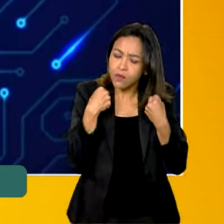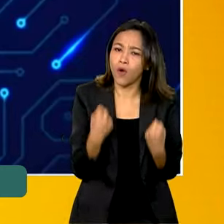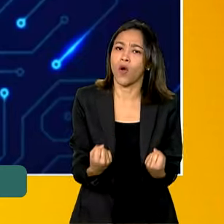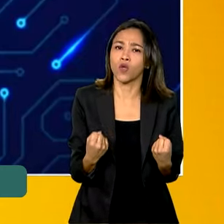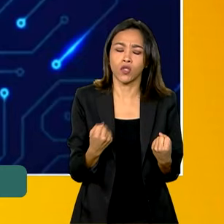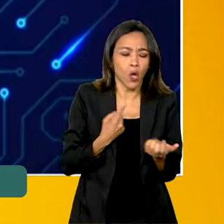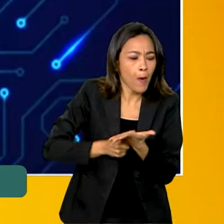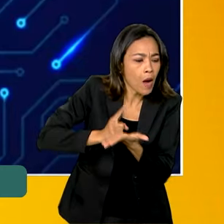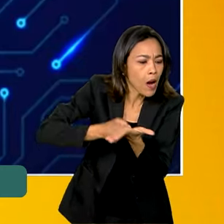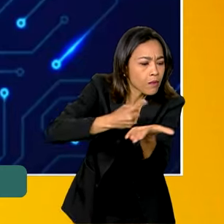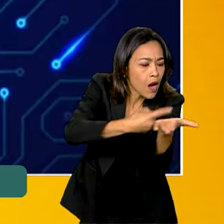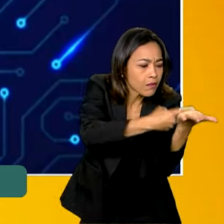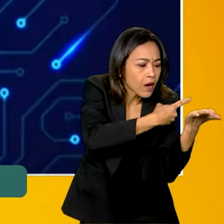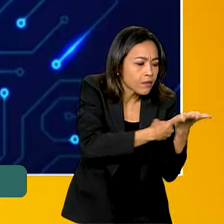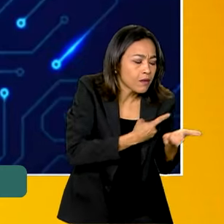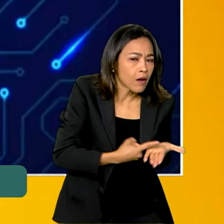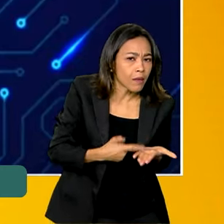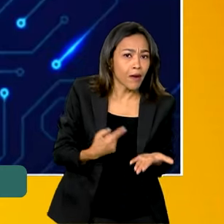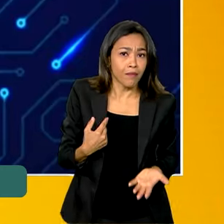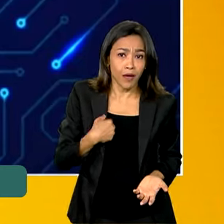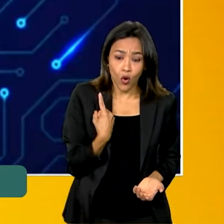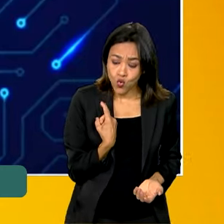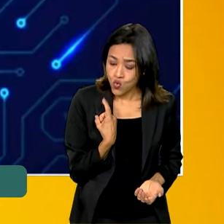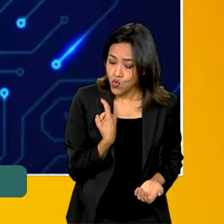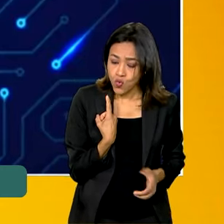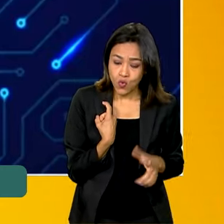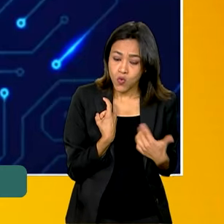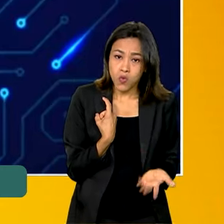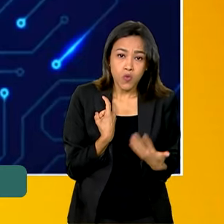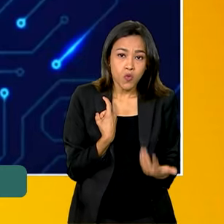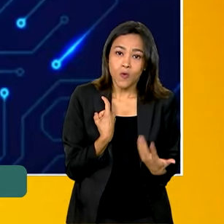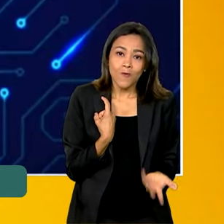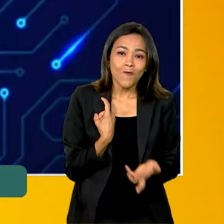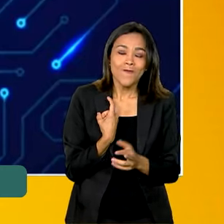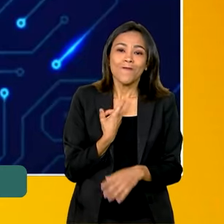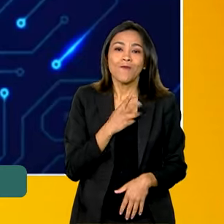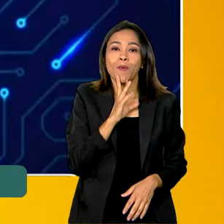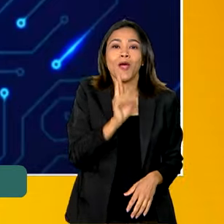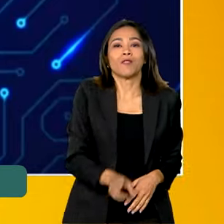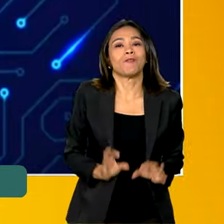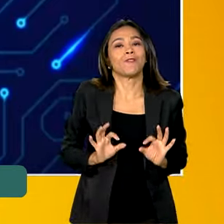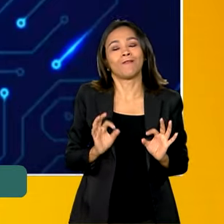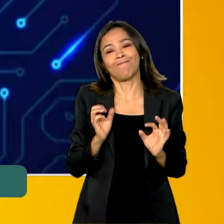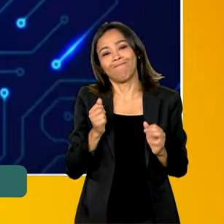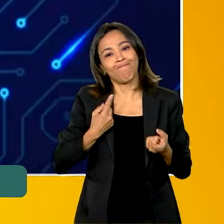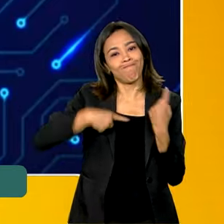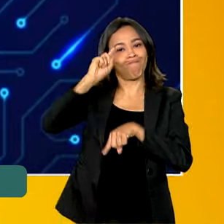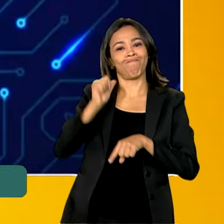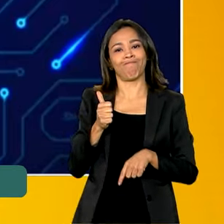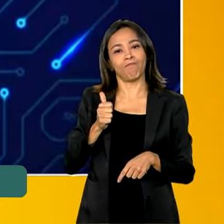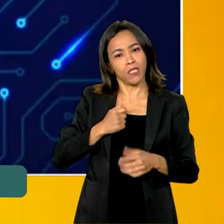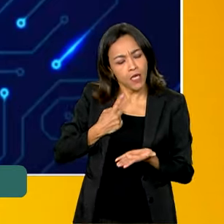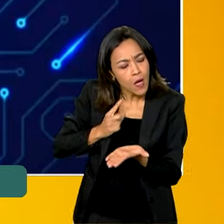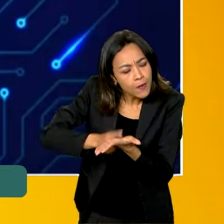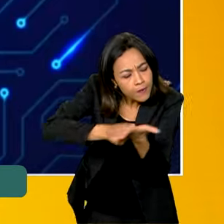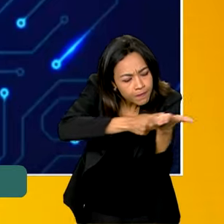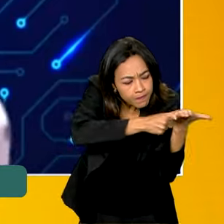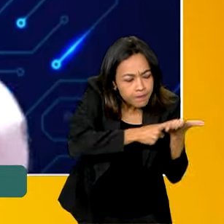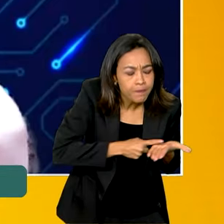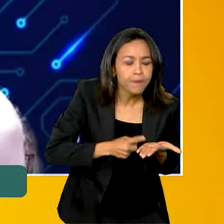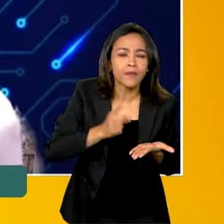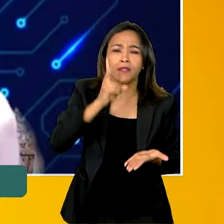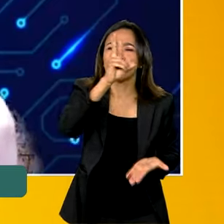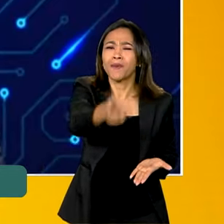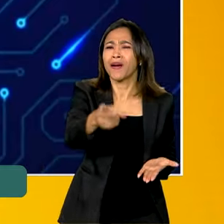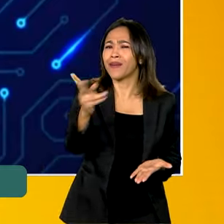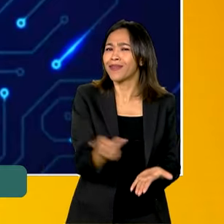atuação difusa, ela não tem um resultado muito importante. Então, a ideia de a gente separar um período do ano, como foi o